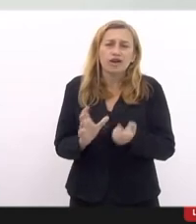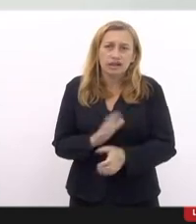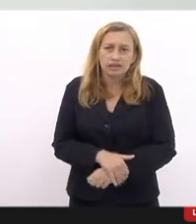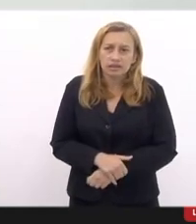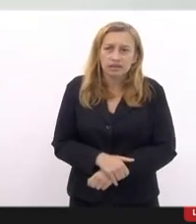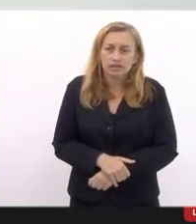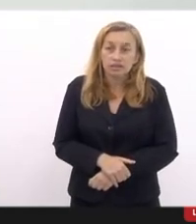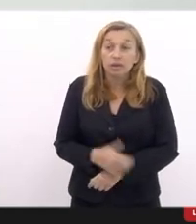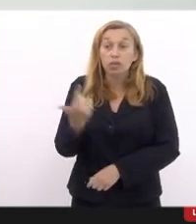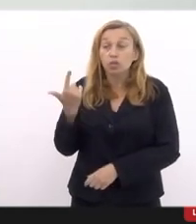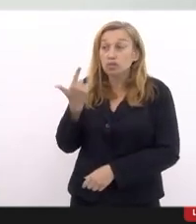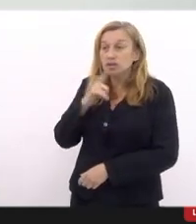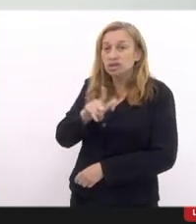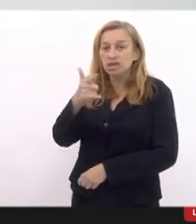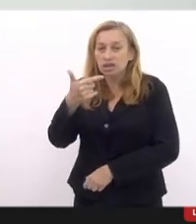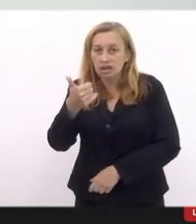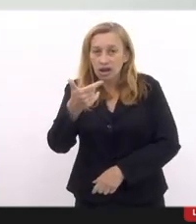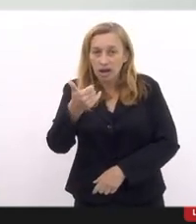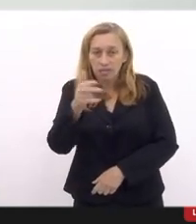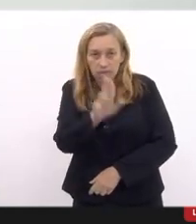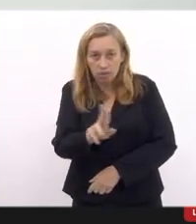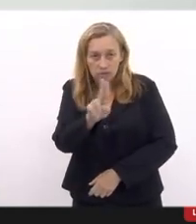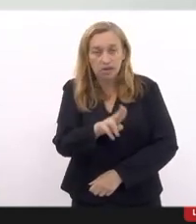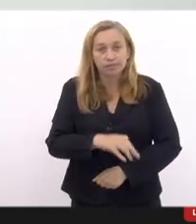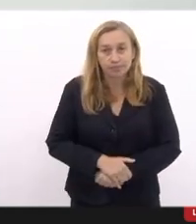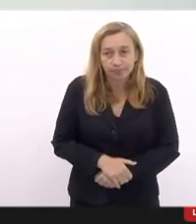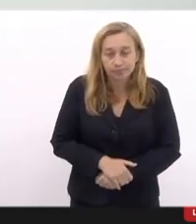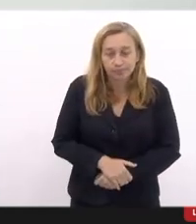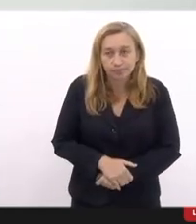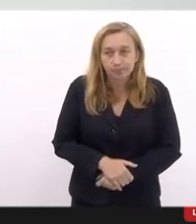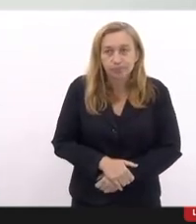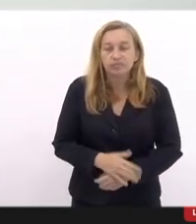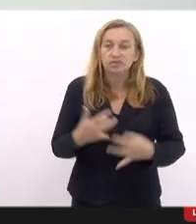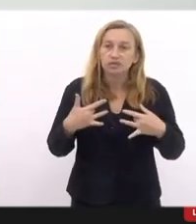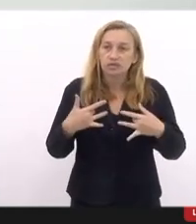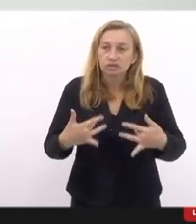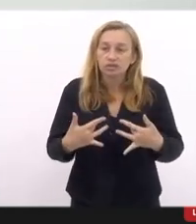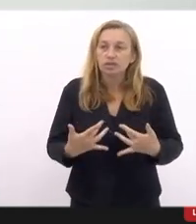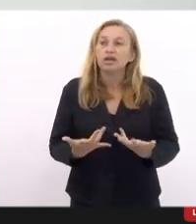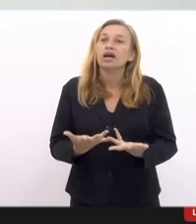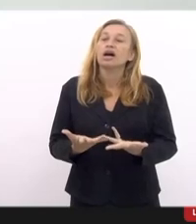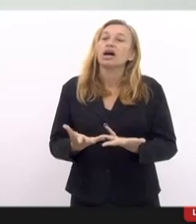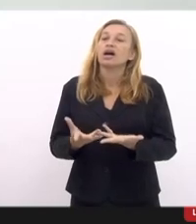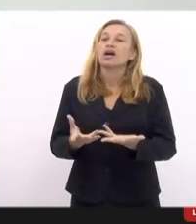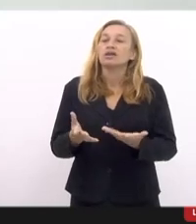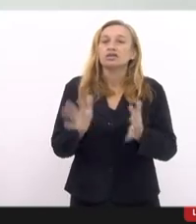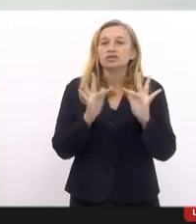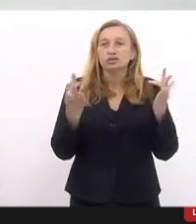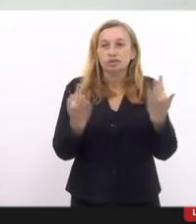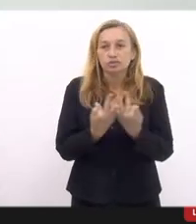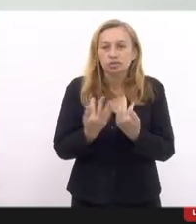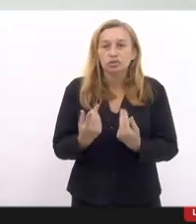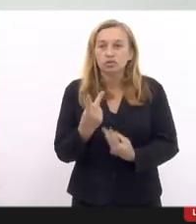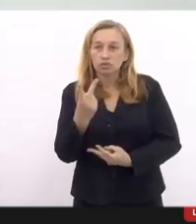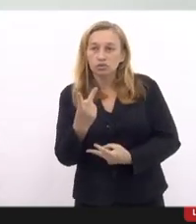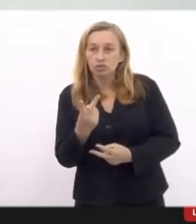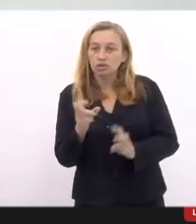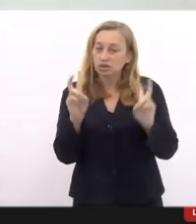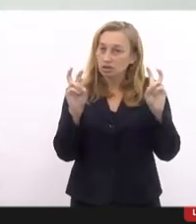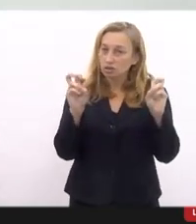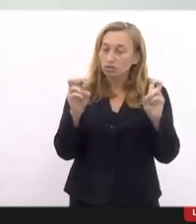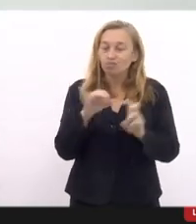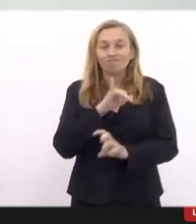ser concedido esse porte de arma, então, fica aí minha solidariedade às famílias, são dois casos que,